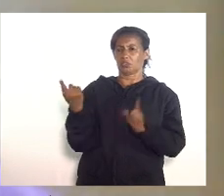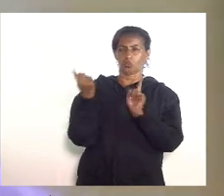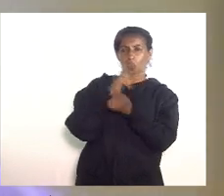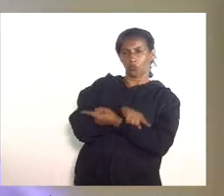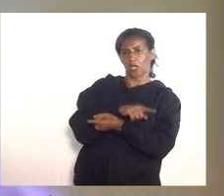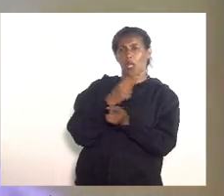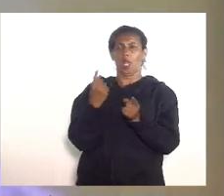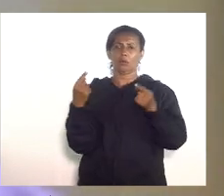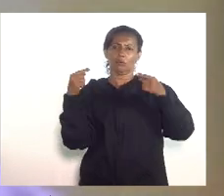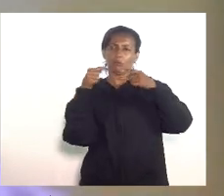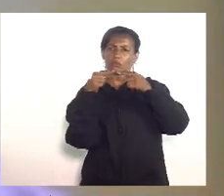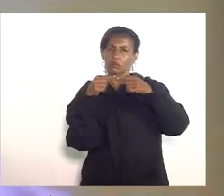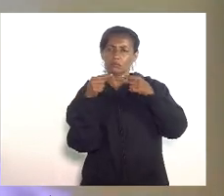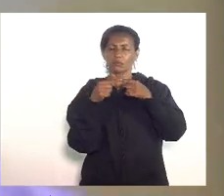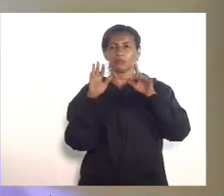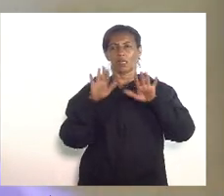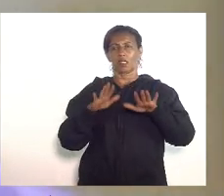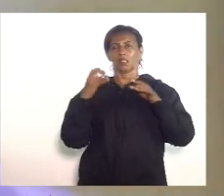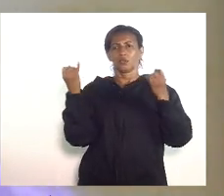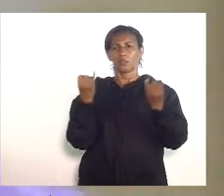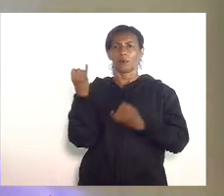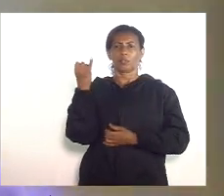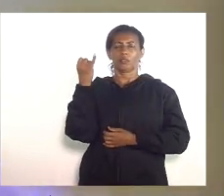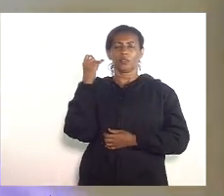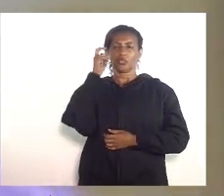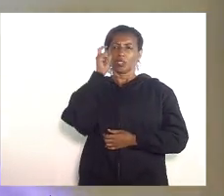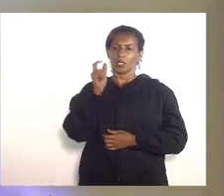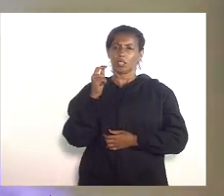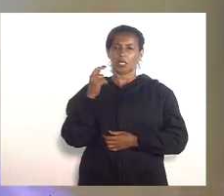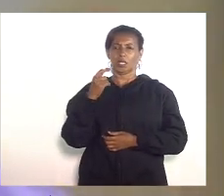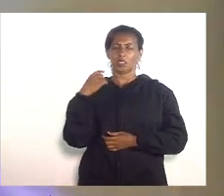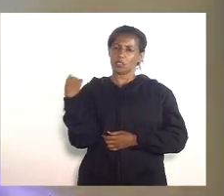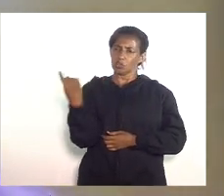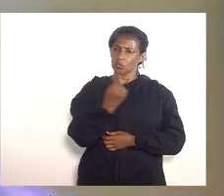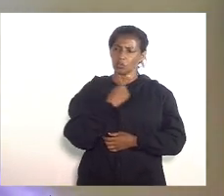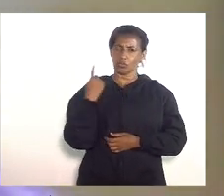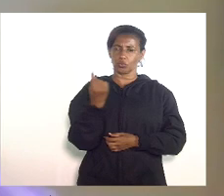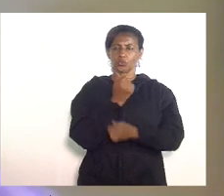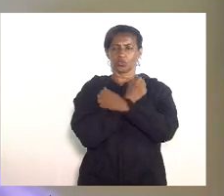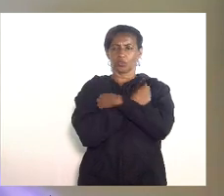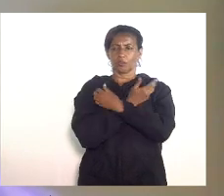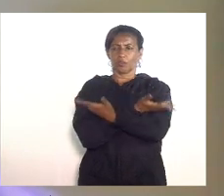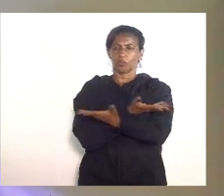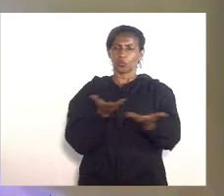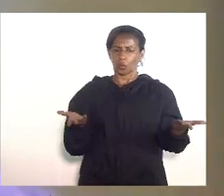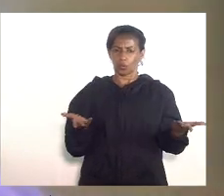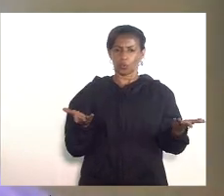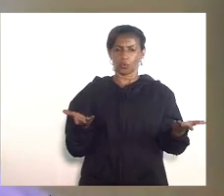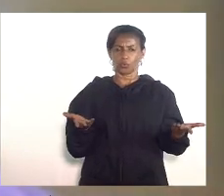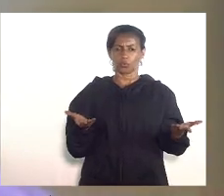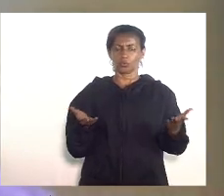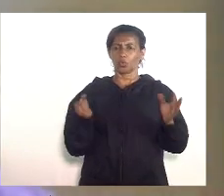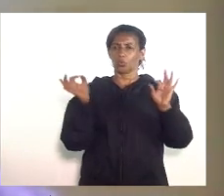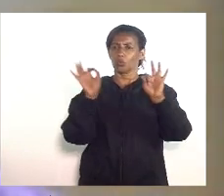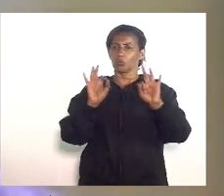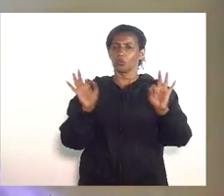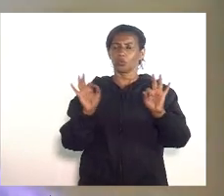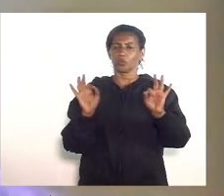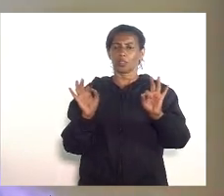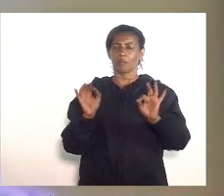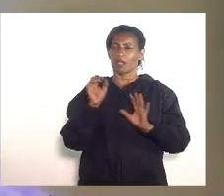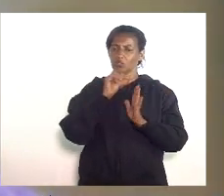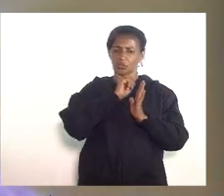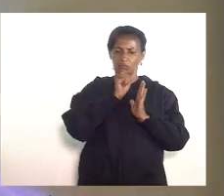convergentes mas o que importa é o interesse público é o interesse das nossas cidades grande abraço a todos e todas não havendo mais oradores